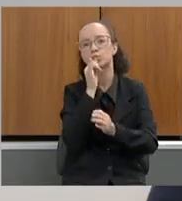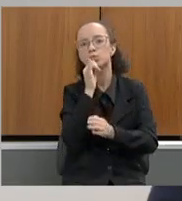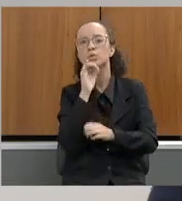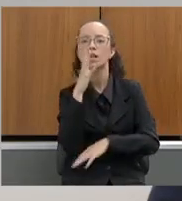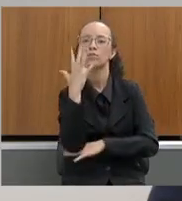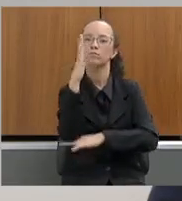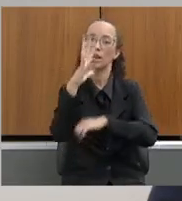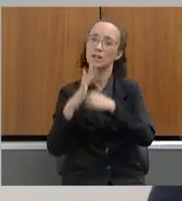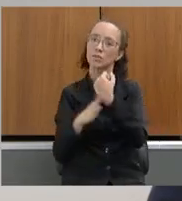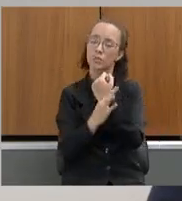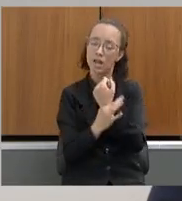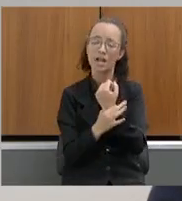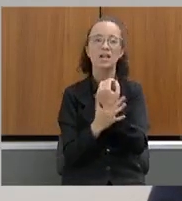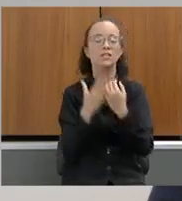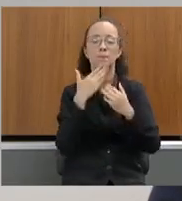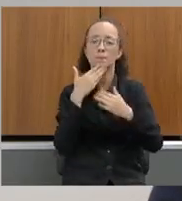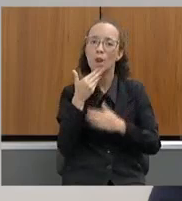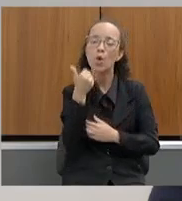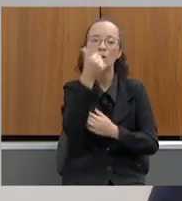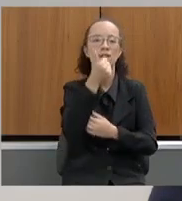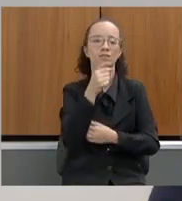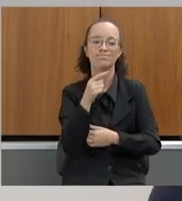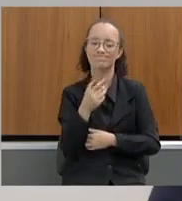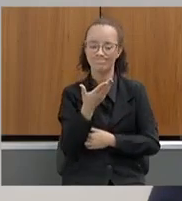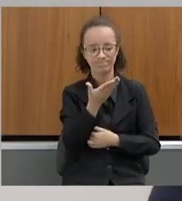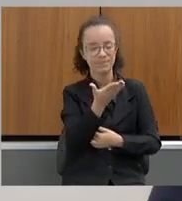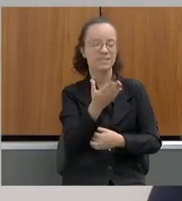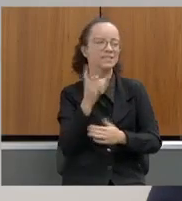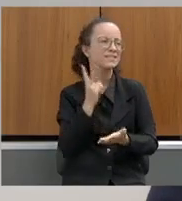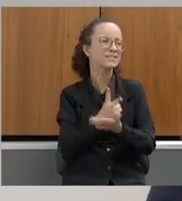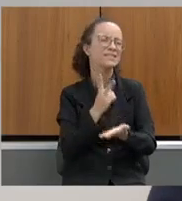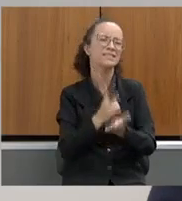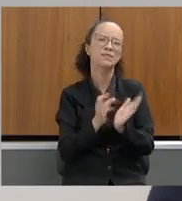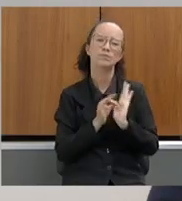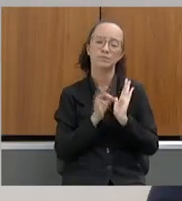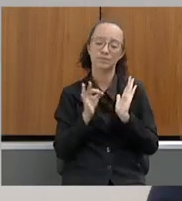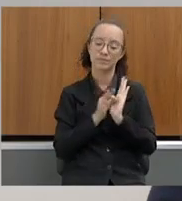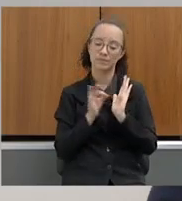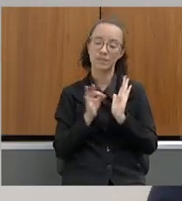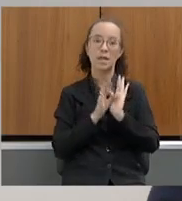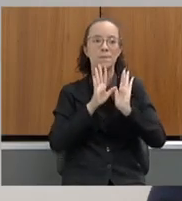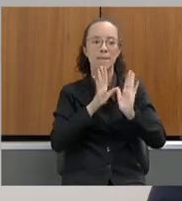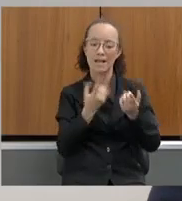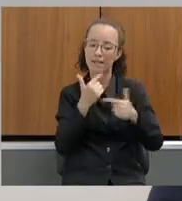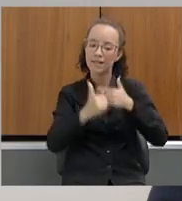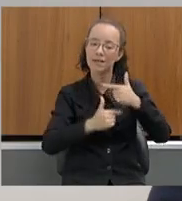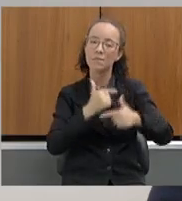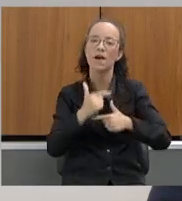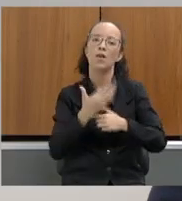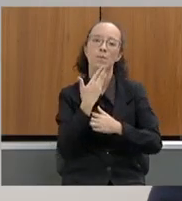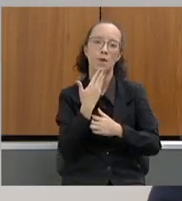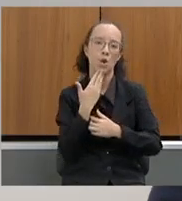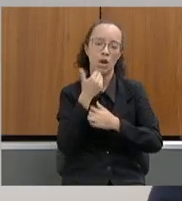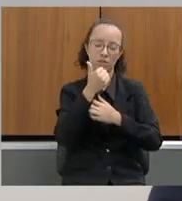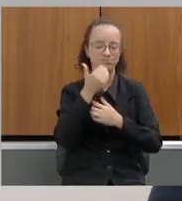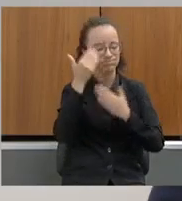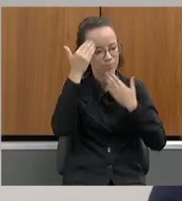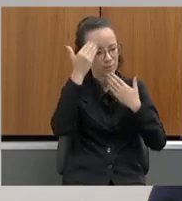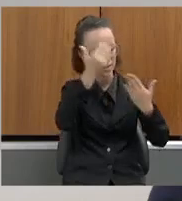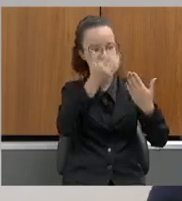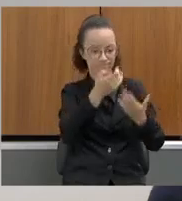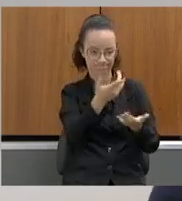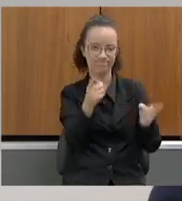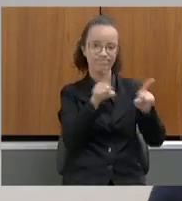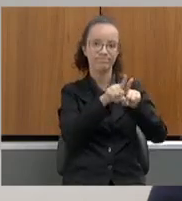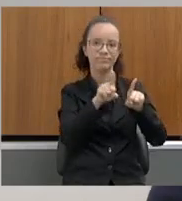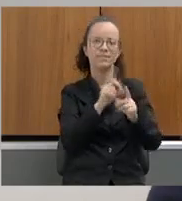para melhoria. Então, sempre trazendo contribuições efetivas, elogios, mas também contribuições para o aprimoramento. Queria te agradecer